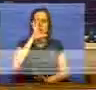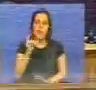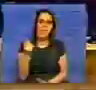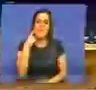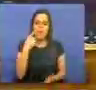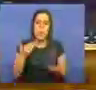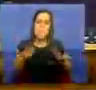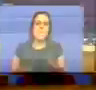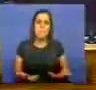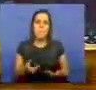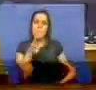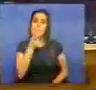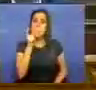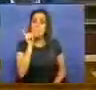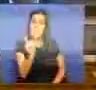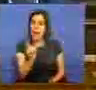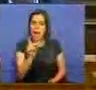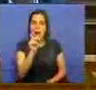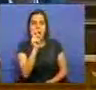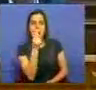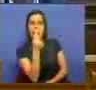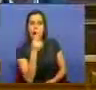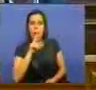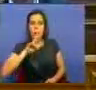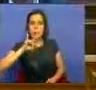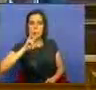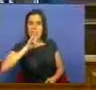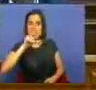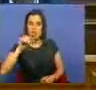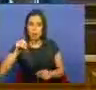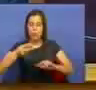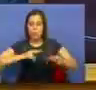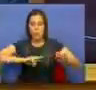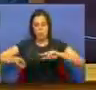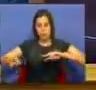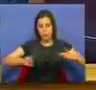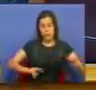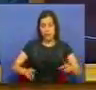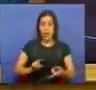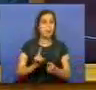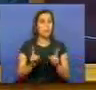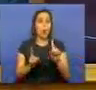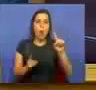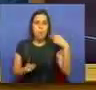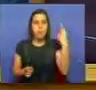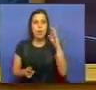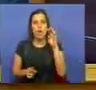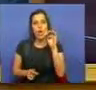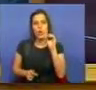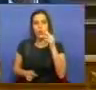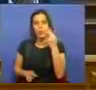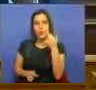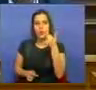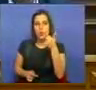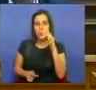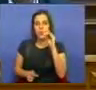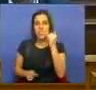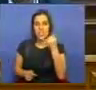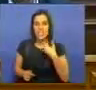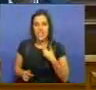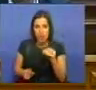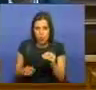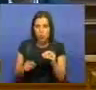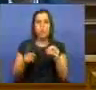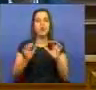e ver o peso desta palavra. Auxílio à mobilidade em vez de subsídio social à